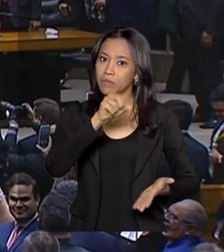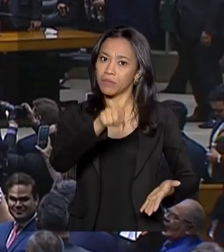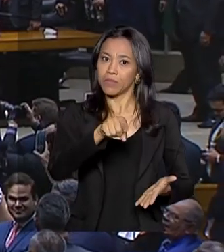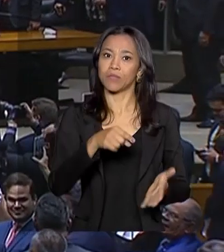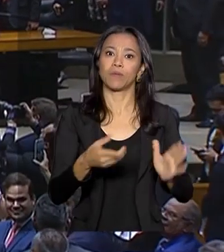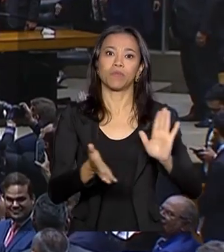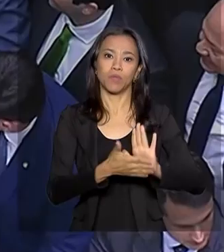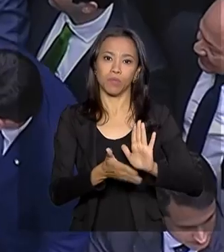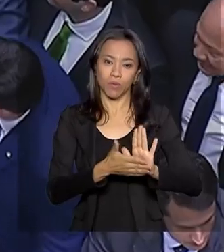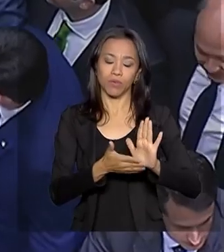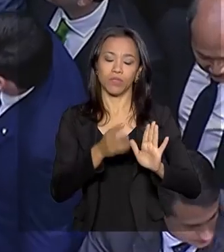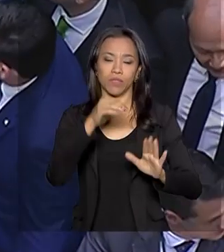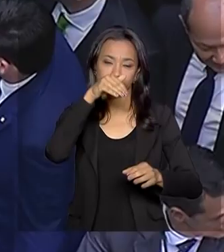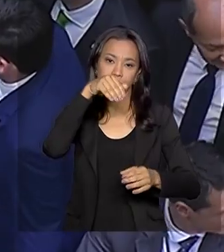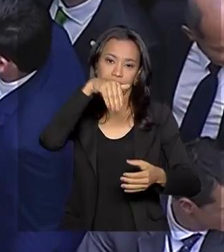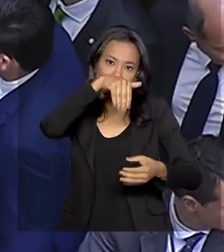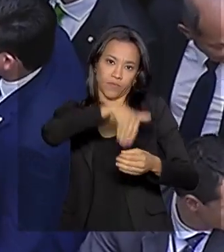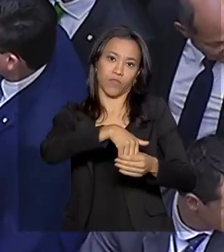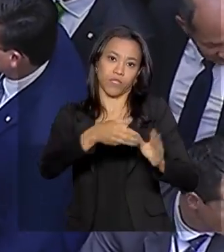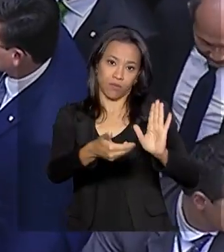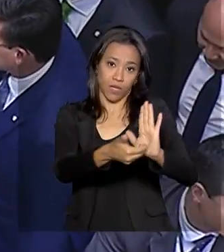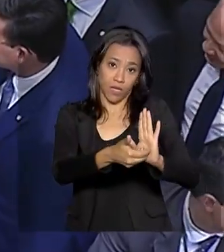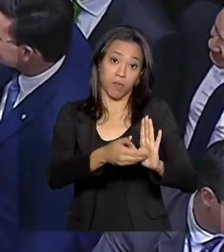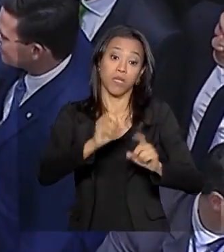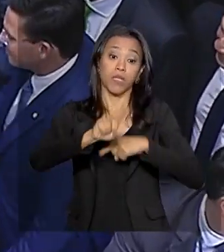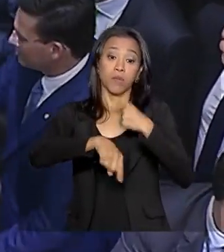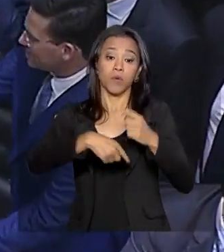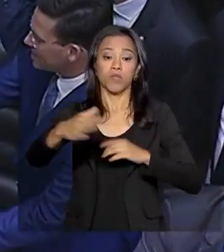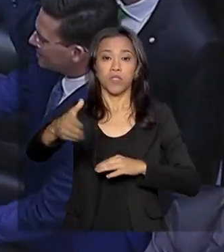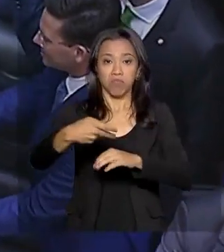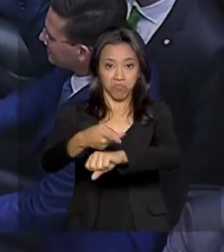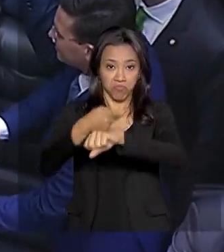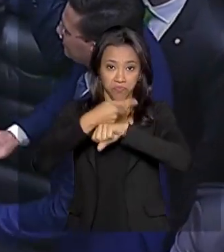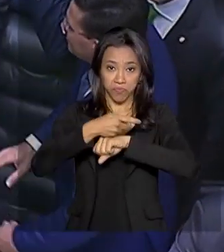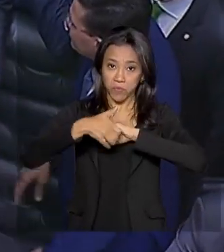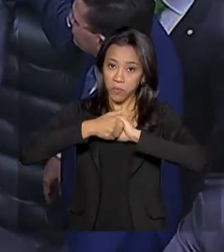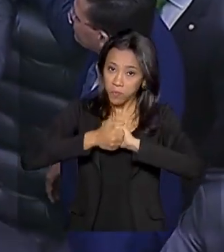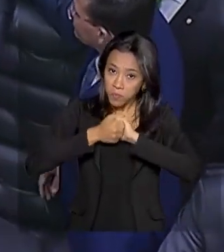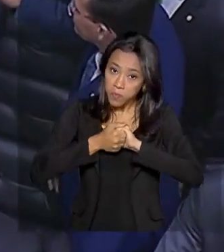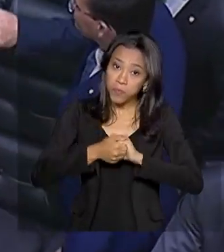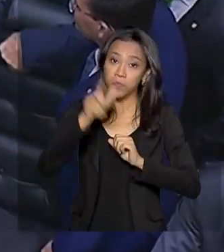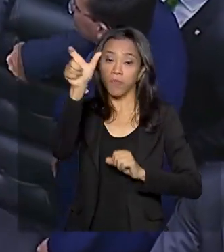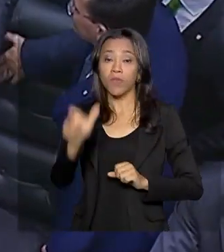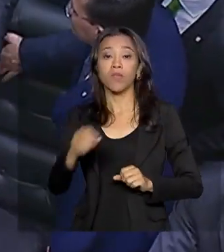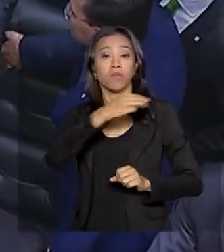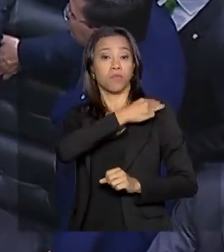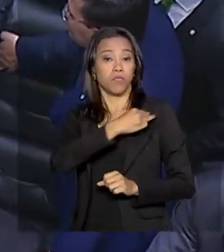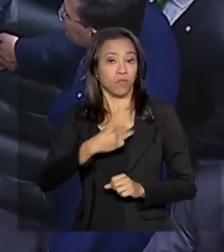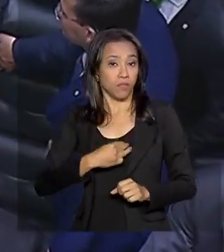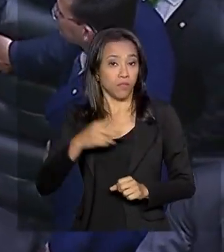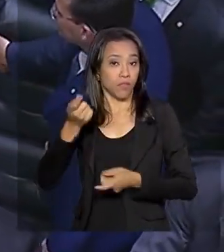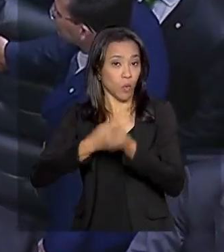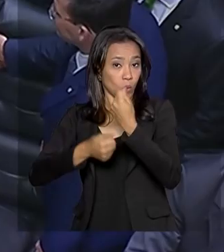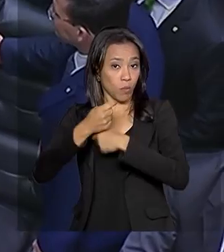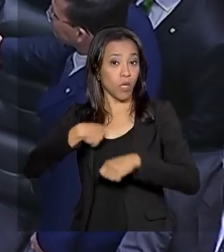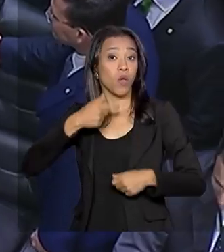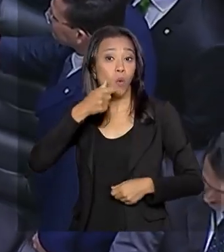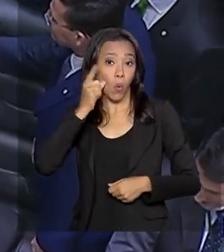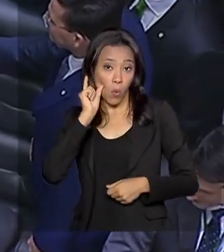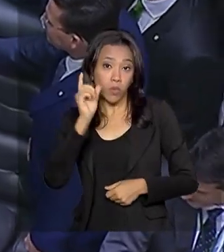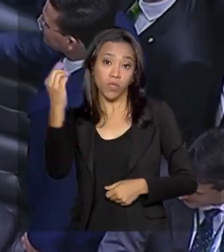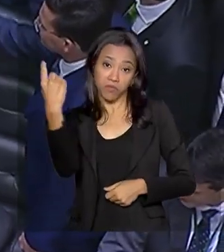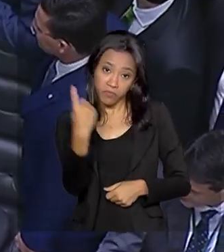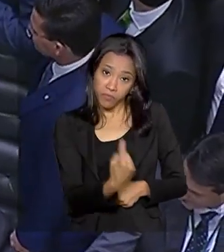da reforma da Previdência na Câmara. Ele recebeu os cumprimentos do ministro da Economia, Paulo Guedes, que esteve ontem aqui no Congresso